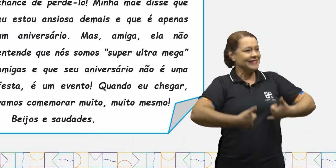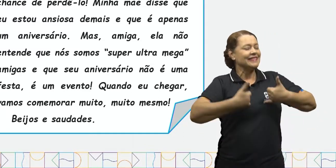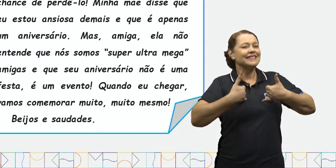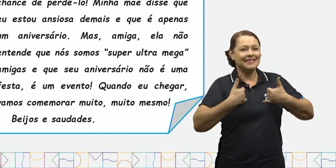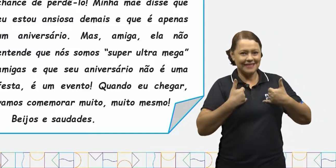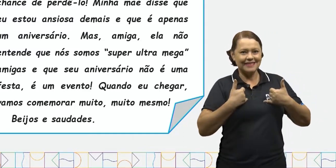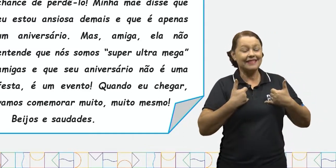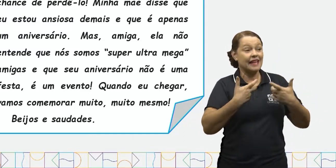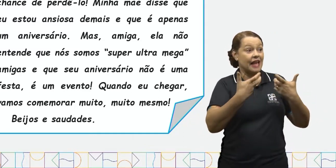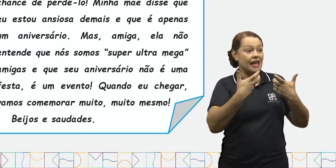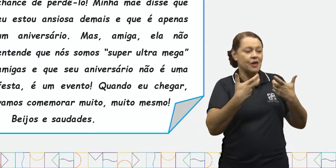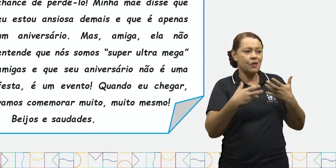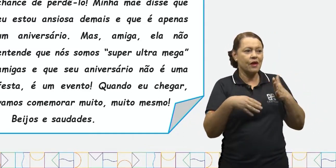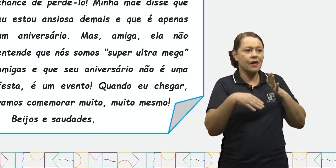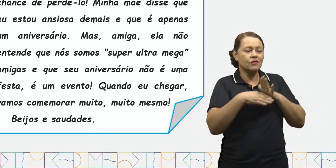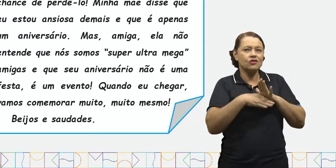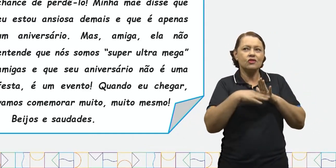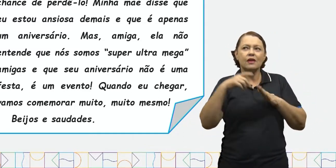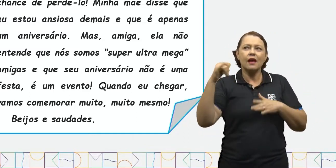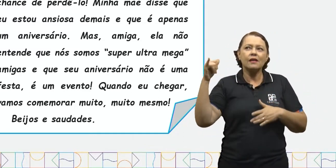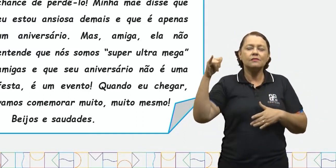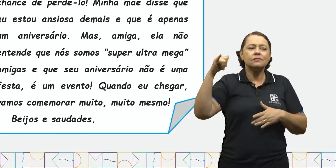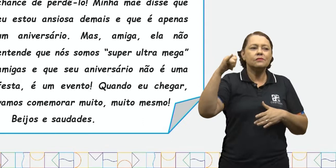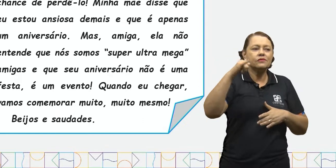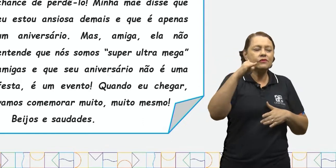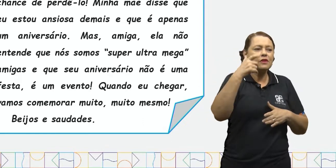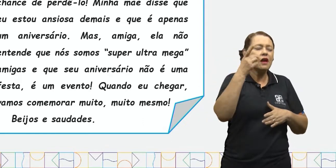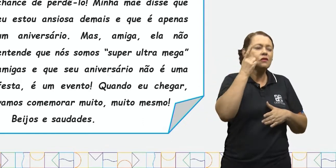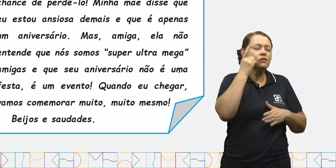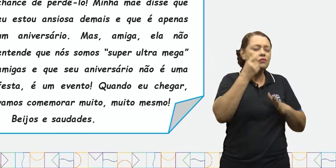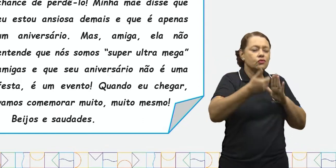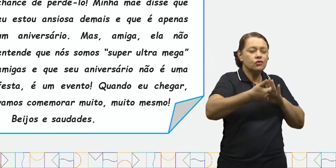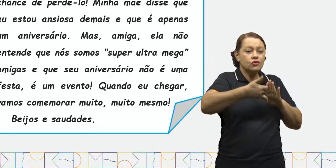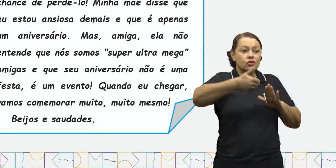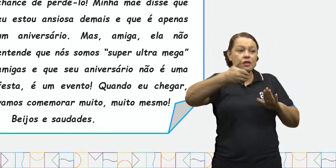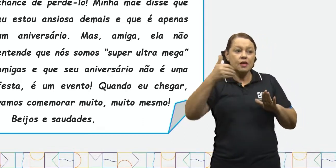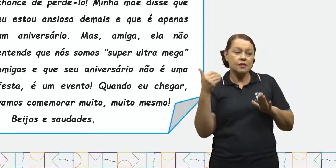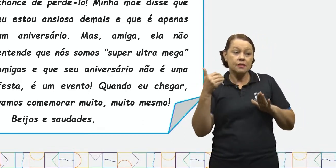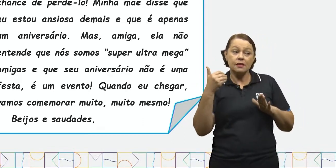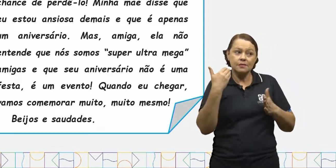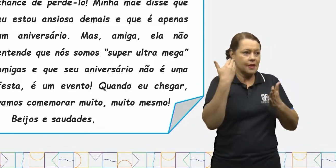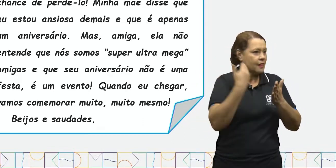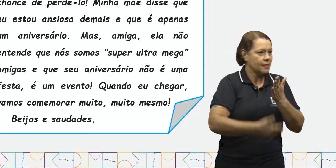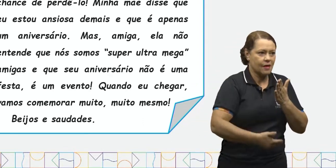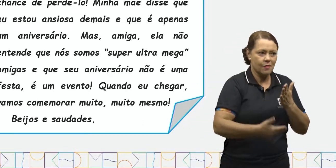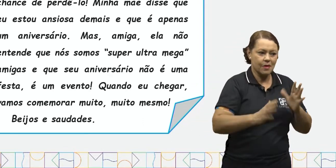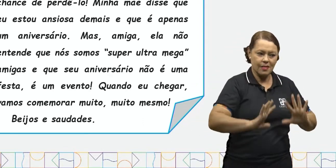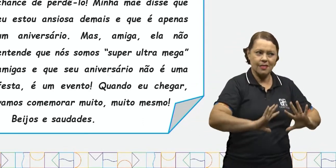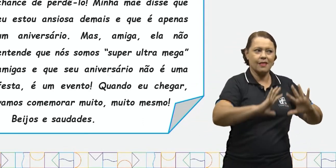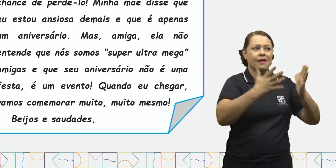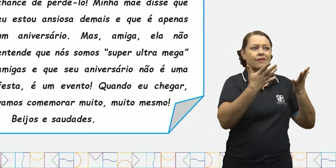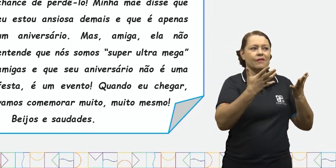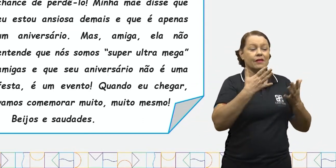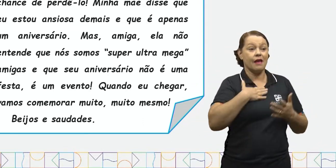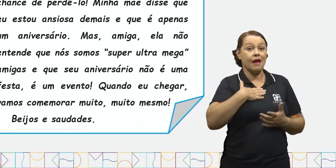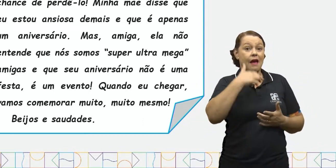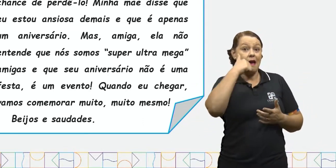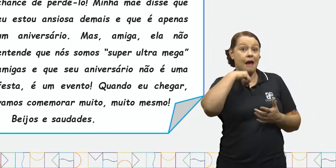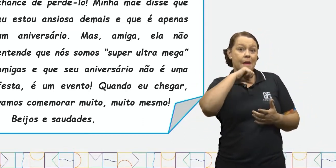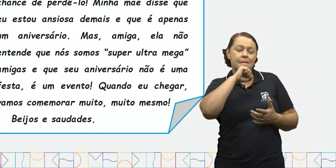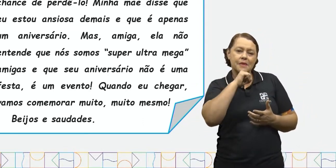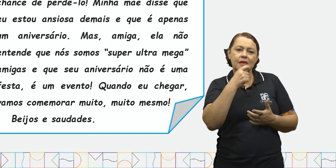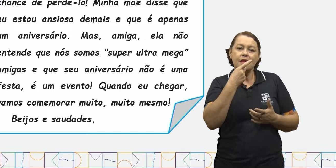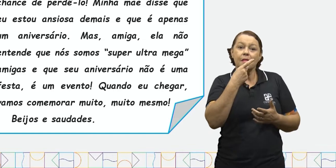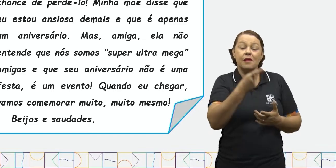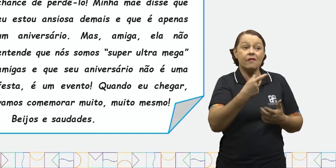Até quero chegar de viagem alguns dias antes para não ter nenhuma chance de perdê-lo. Minha mãe disse que estou